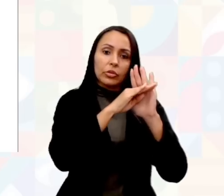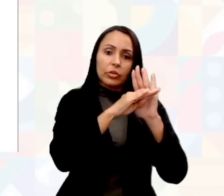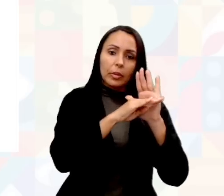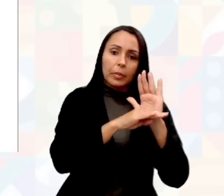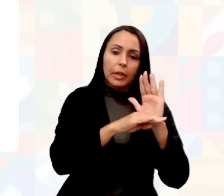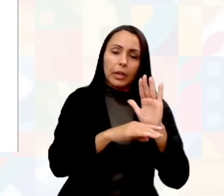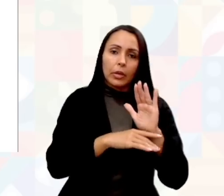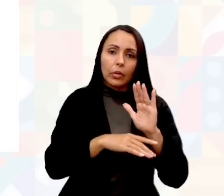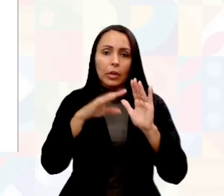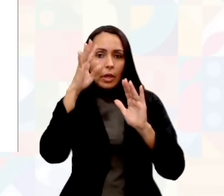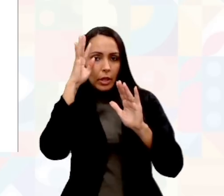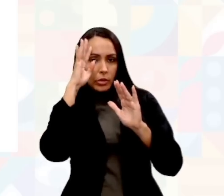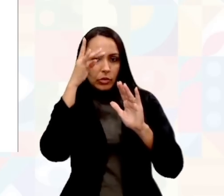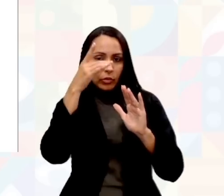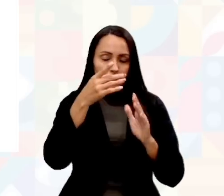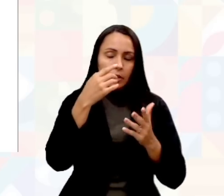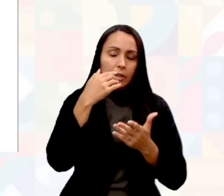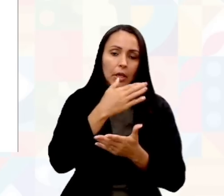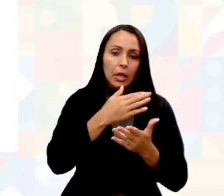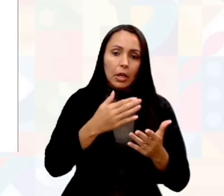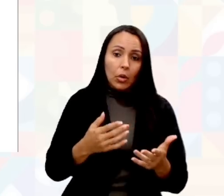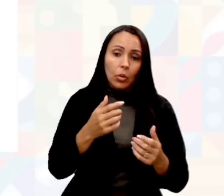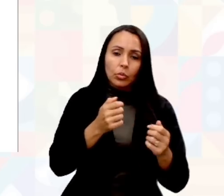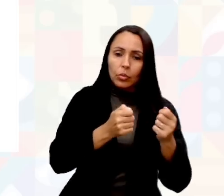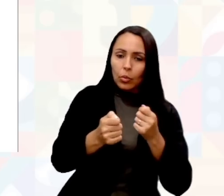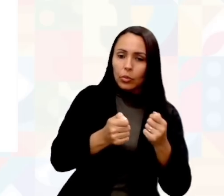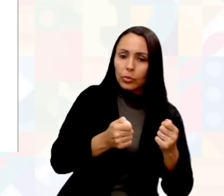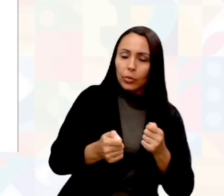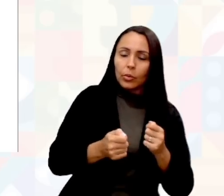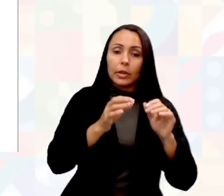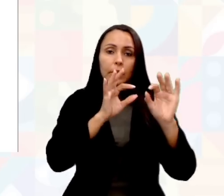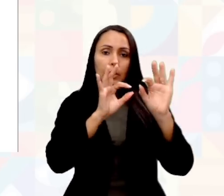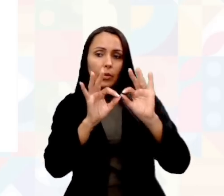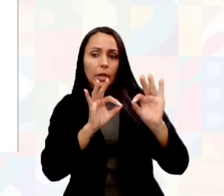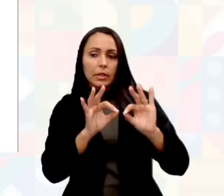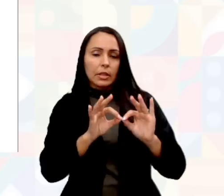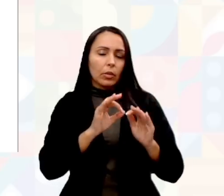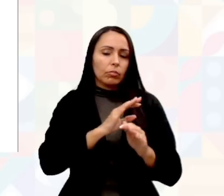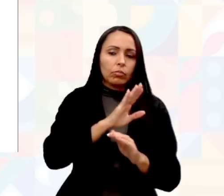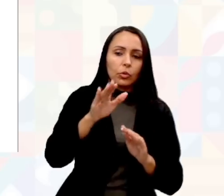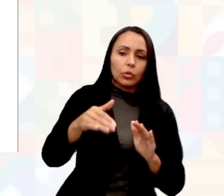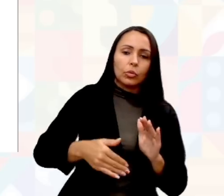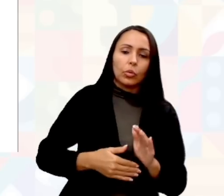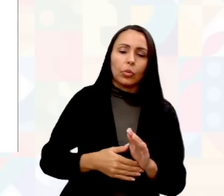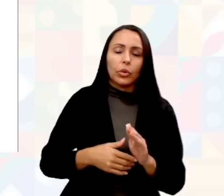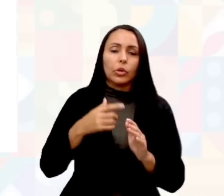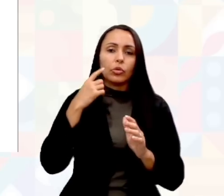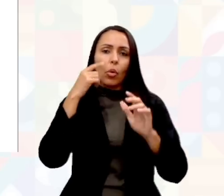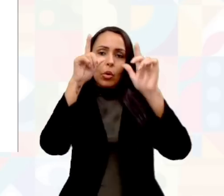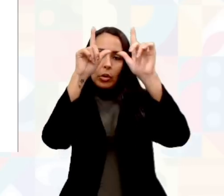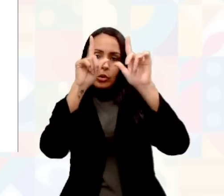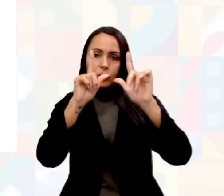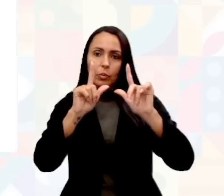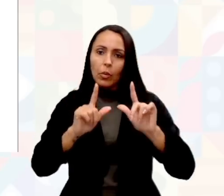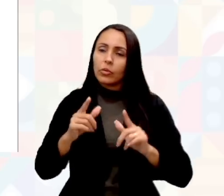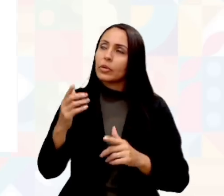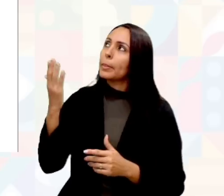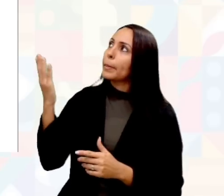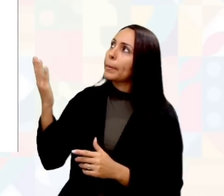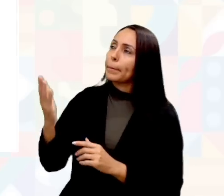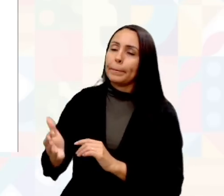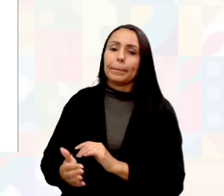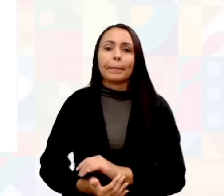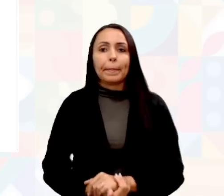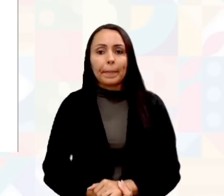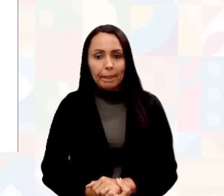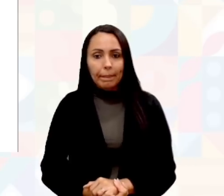de decisão, da direção, do controle da organização. Tudo isso de forma disposta por direção, por hierarquia. Então,